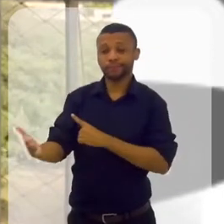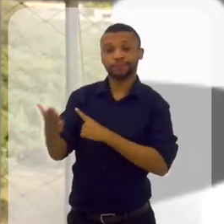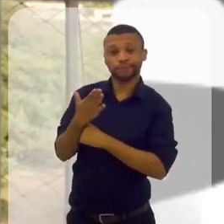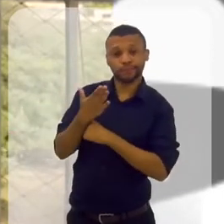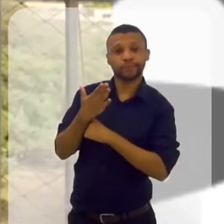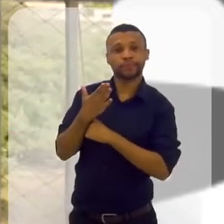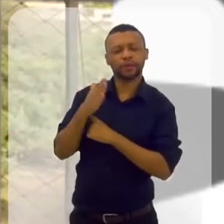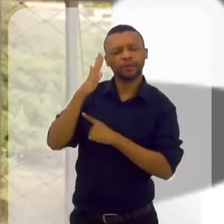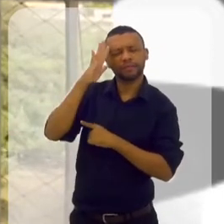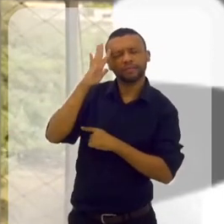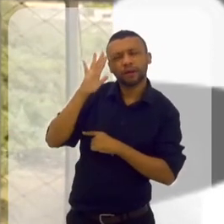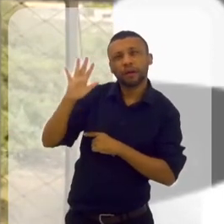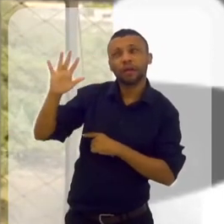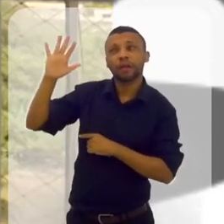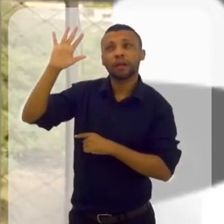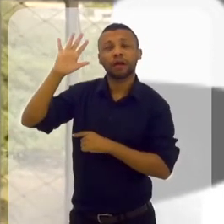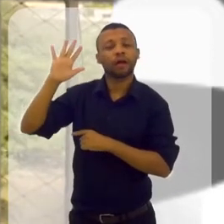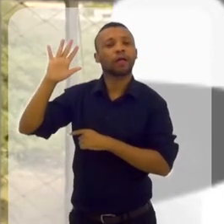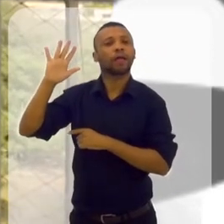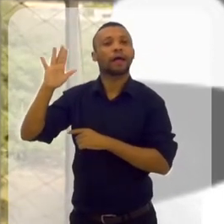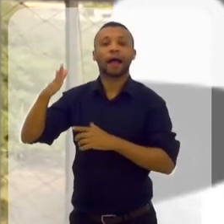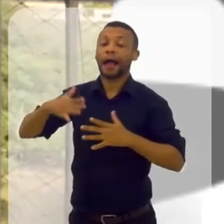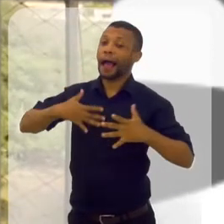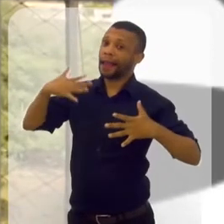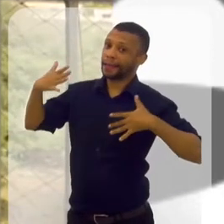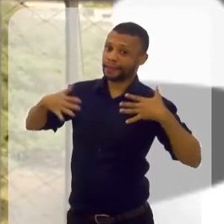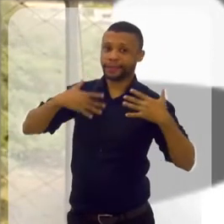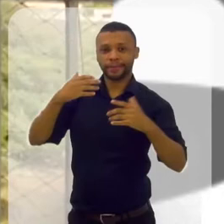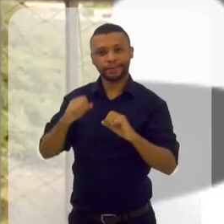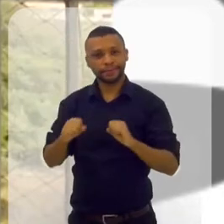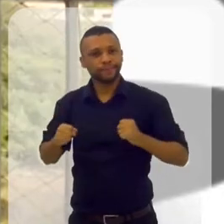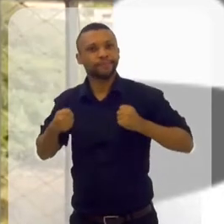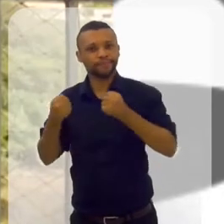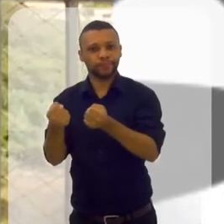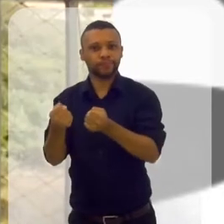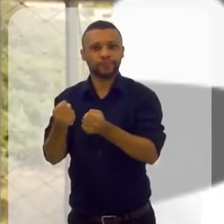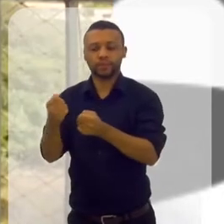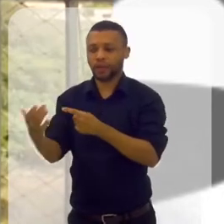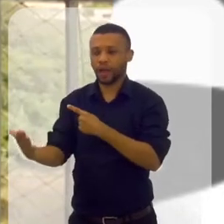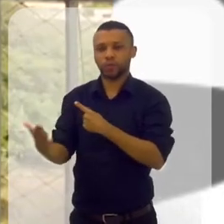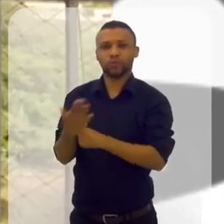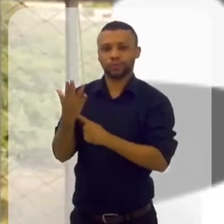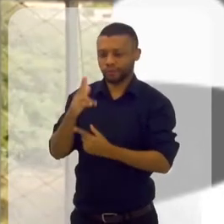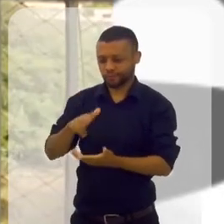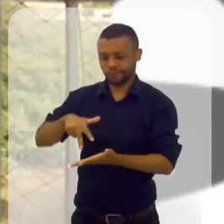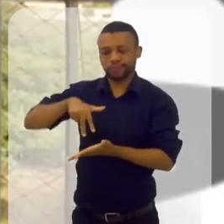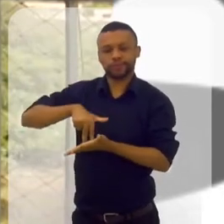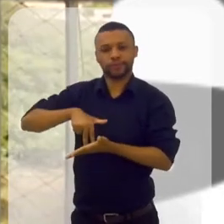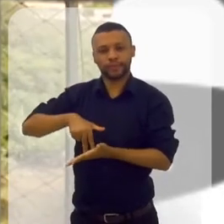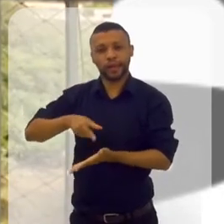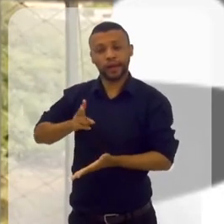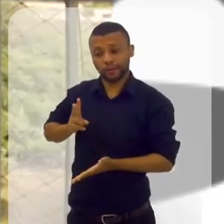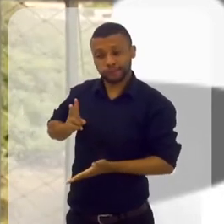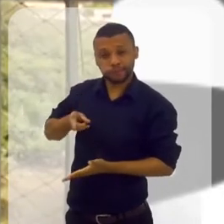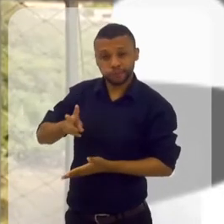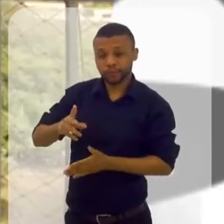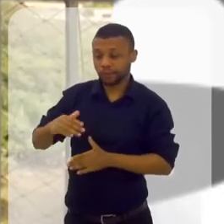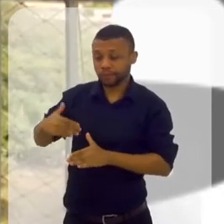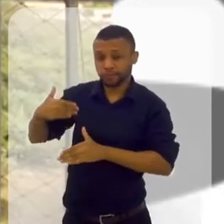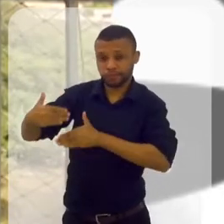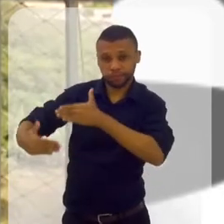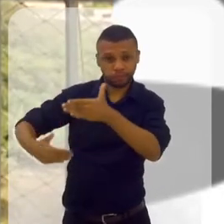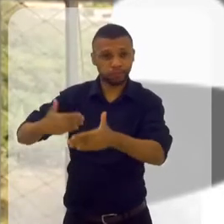memória algumas emoções que te deixam alegre, te deixam bem, que te fortaleçam para você continuar. Porque assim,